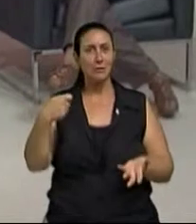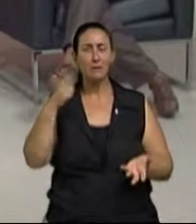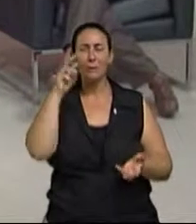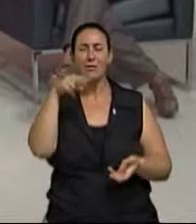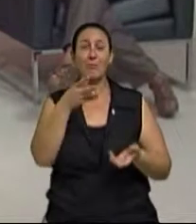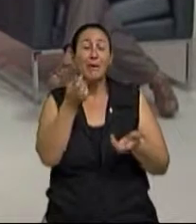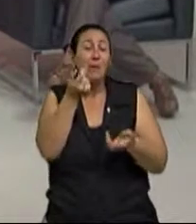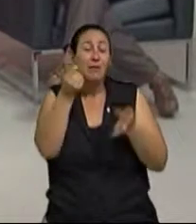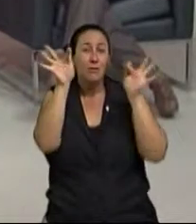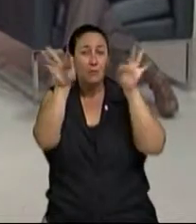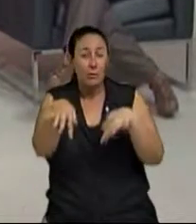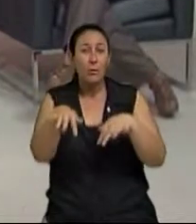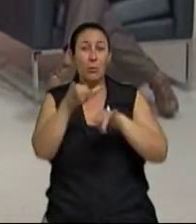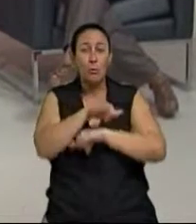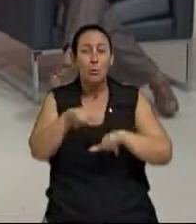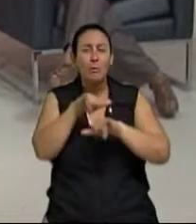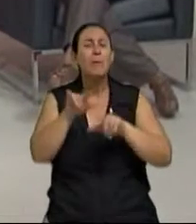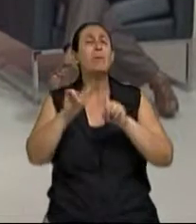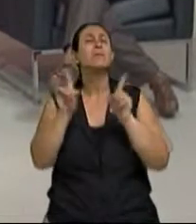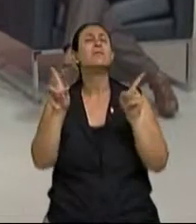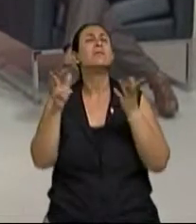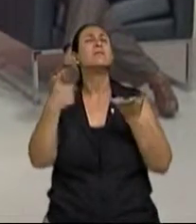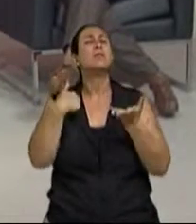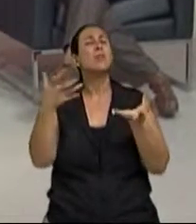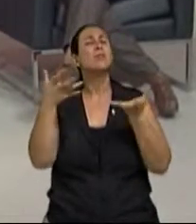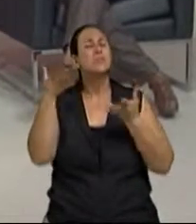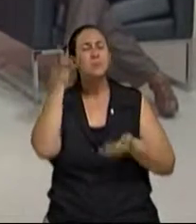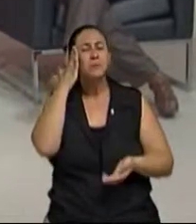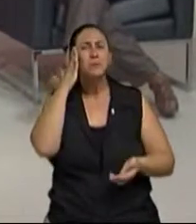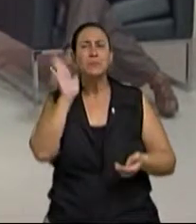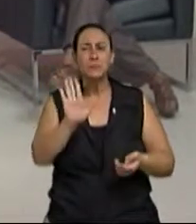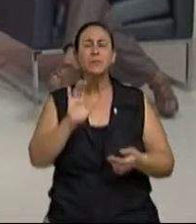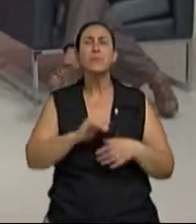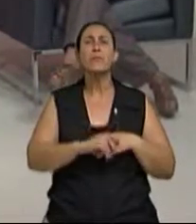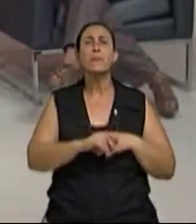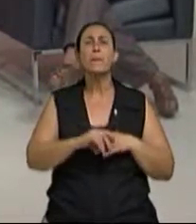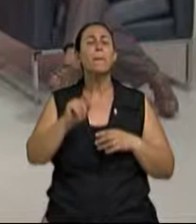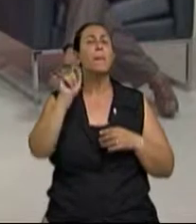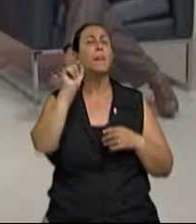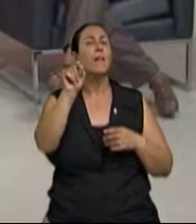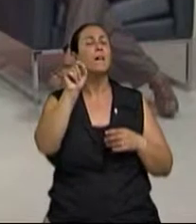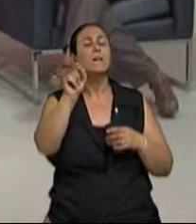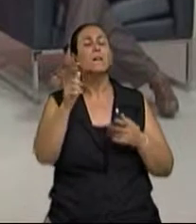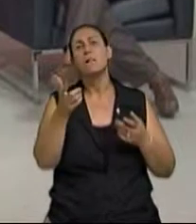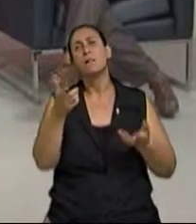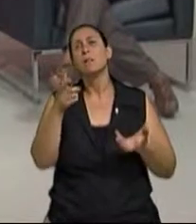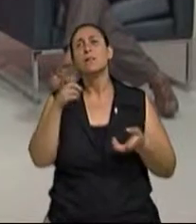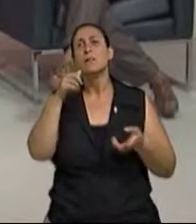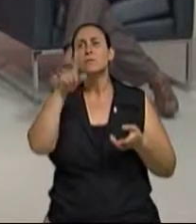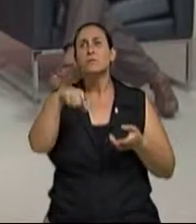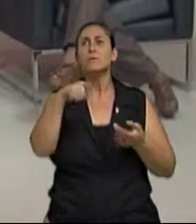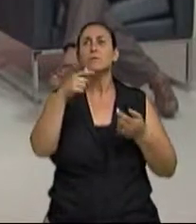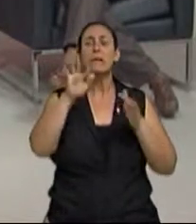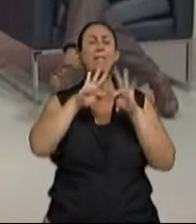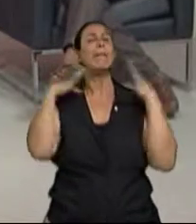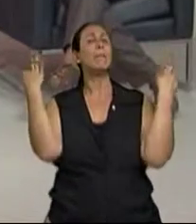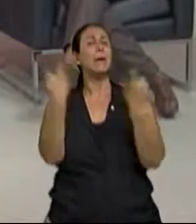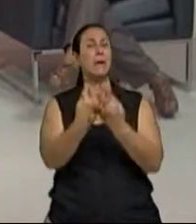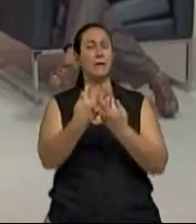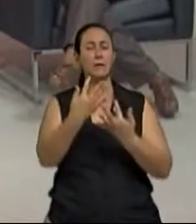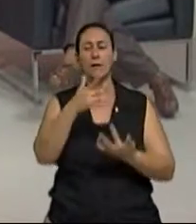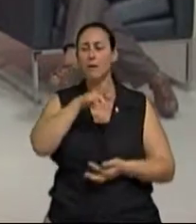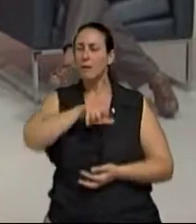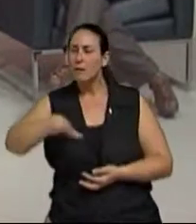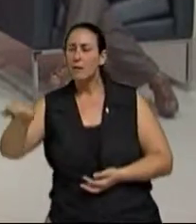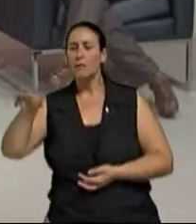nós estamos quase no fim do programa, mas eu acho que é uma questão delicada, mas que nós temos que pegar. A questão dos parentes, de filhos, netos, irmãos,